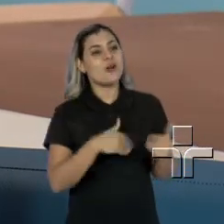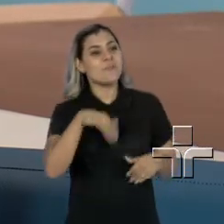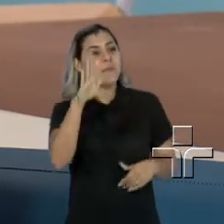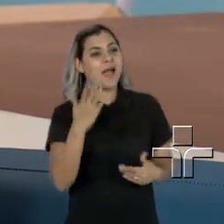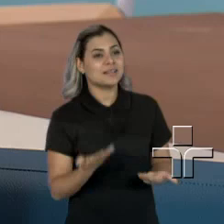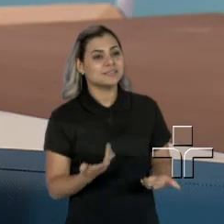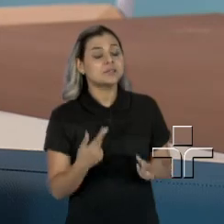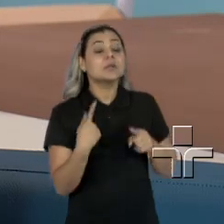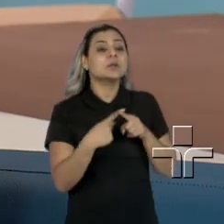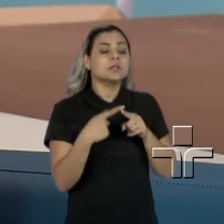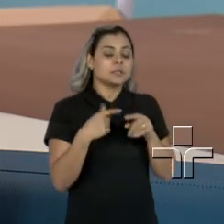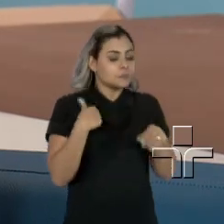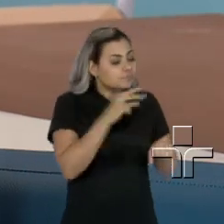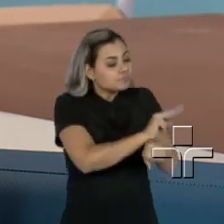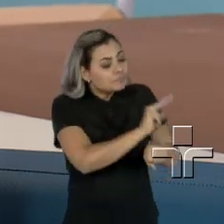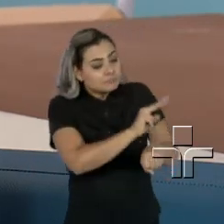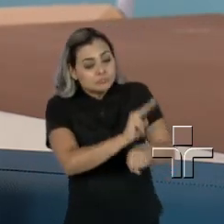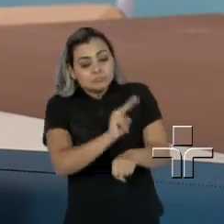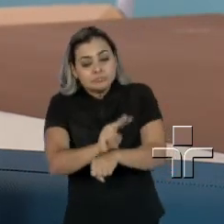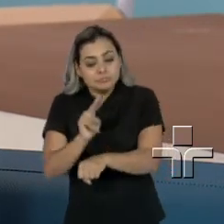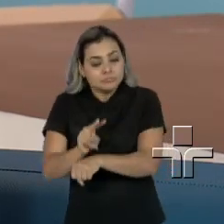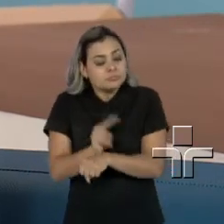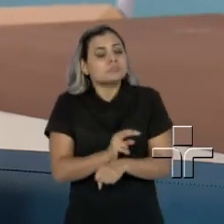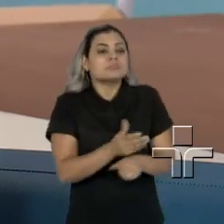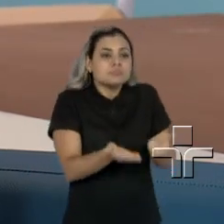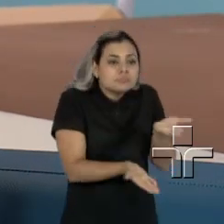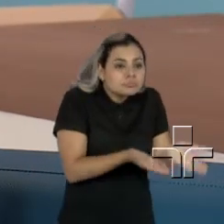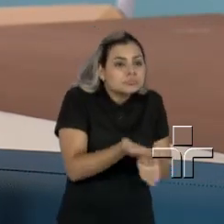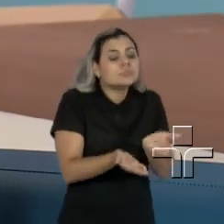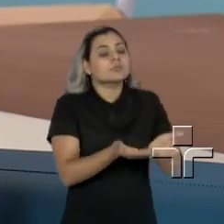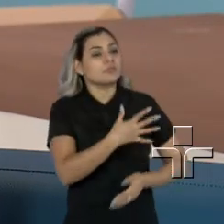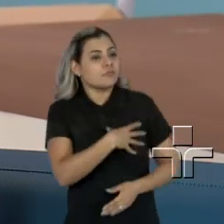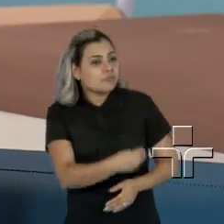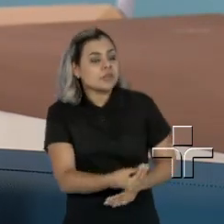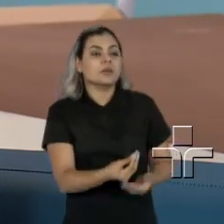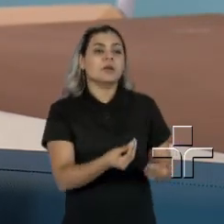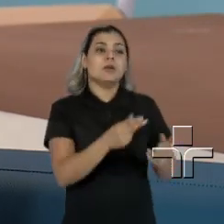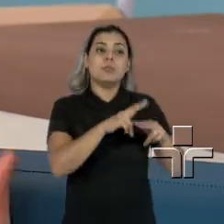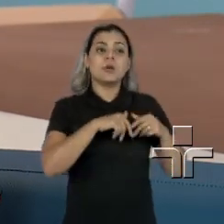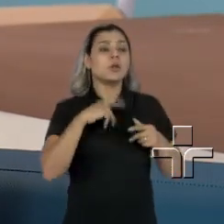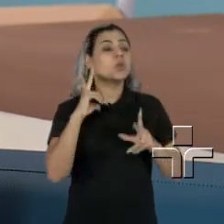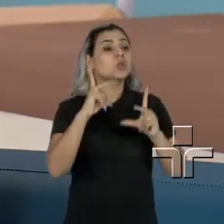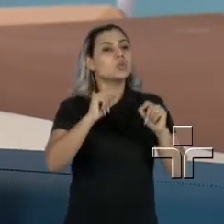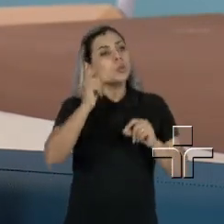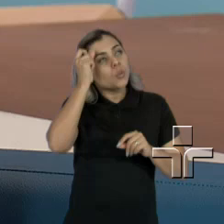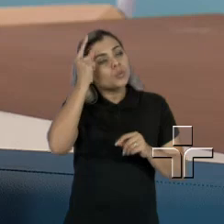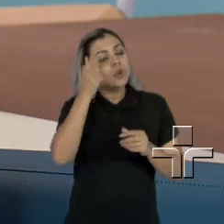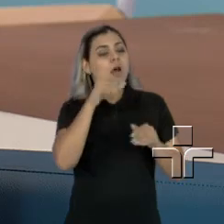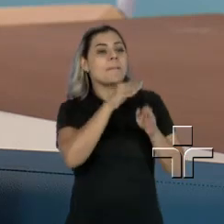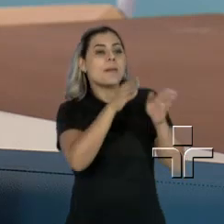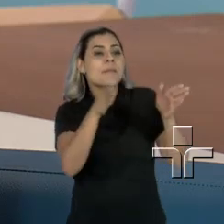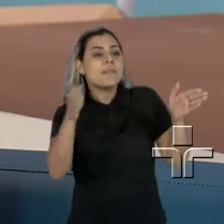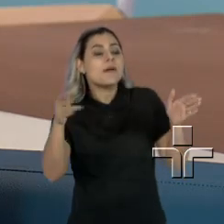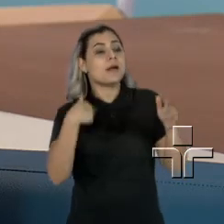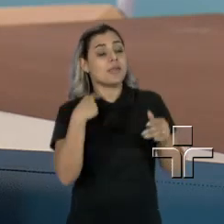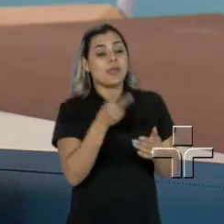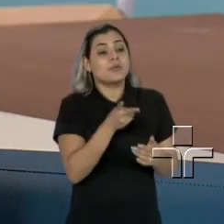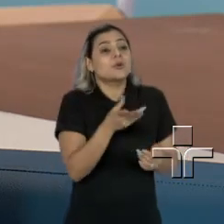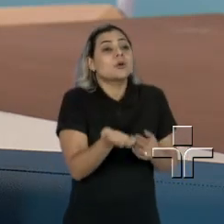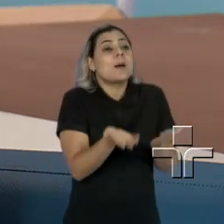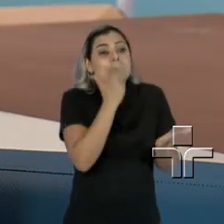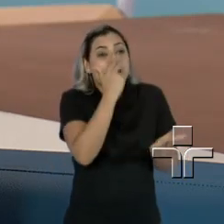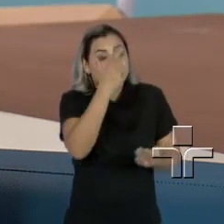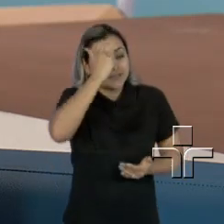termos de atividade sócio, culturais, tudo. Você retoma. Então eu aconselho muito